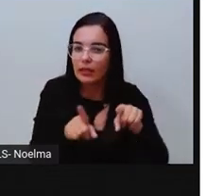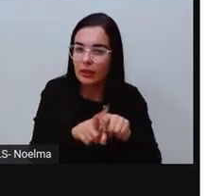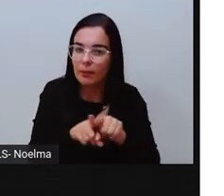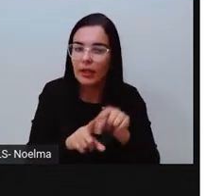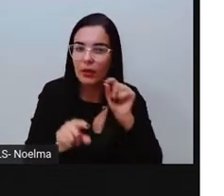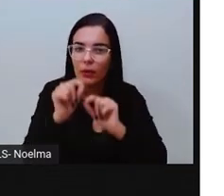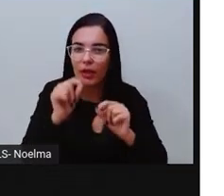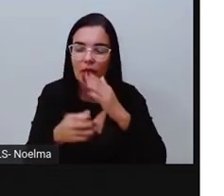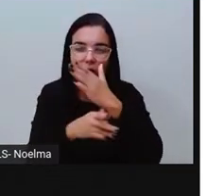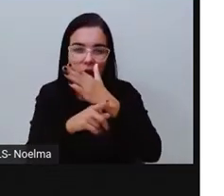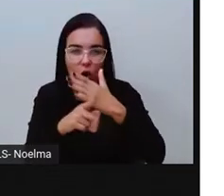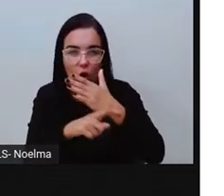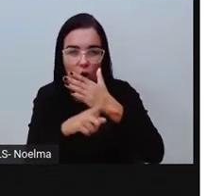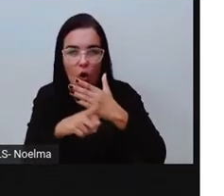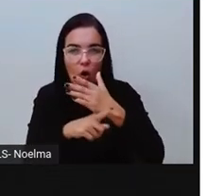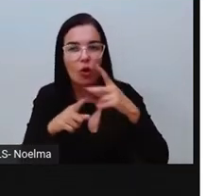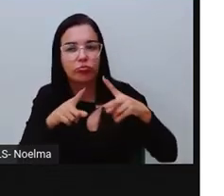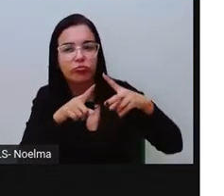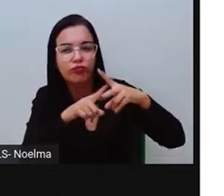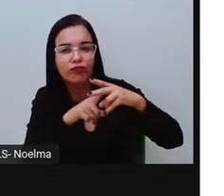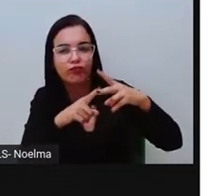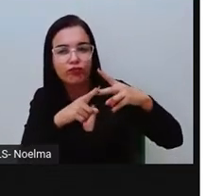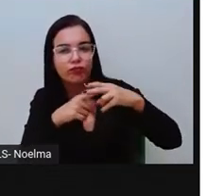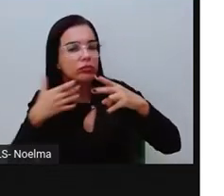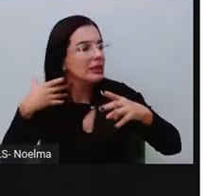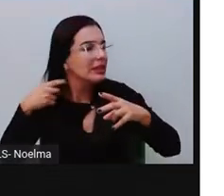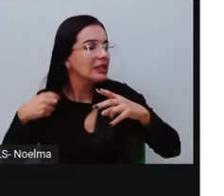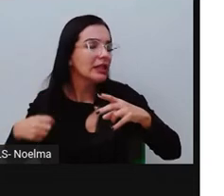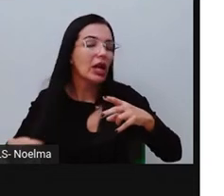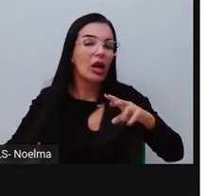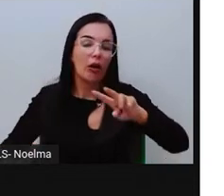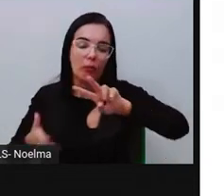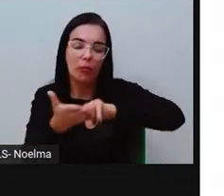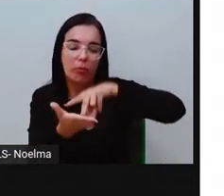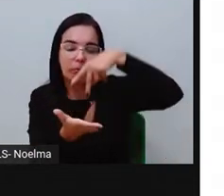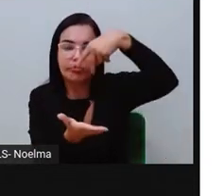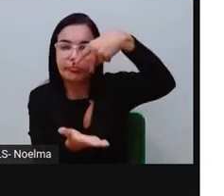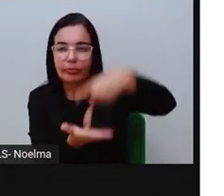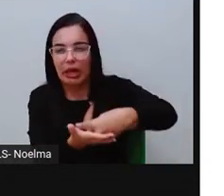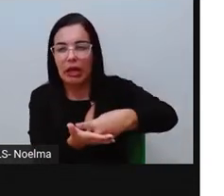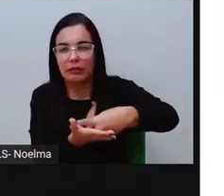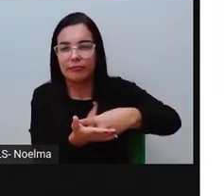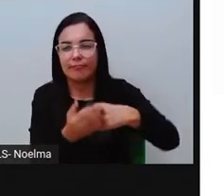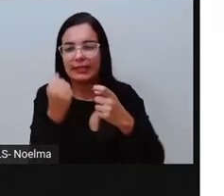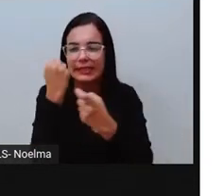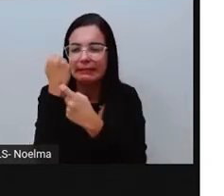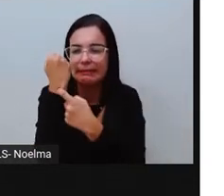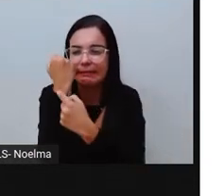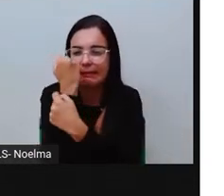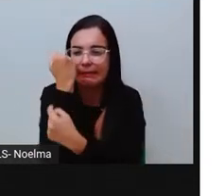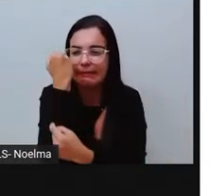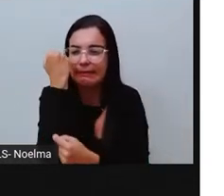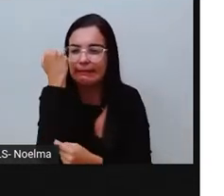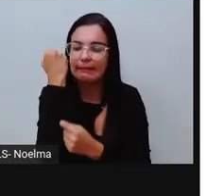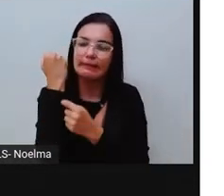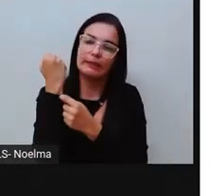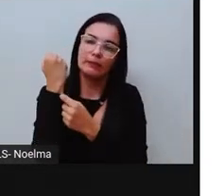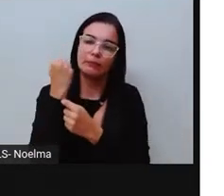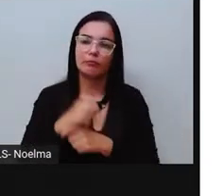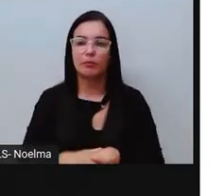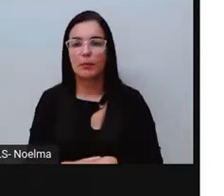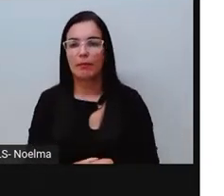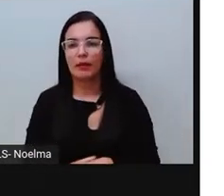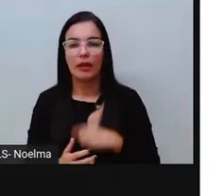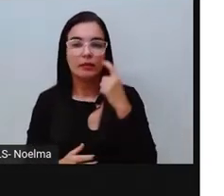se corta, que ele cai nos espinhos, perdão. E aí ele acaba ferindo os